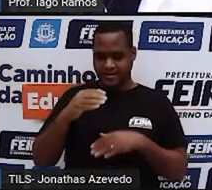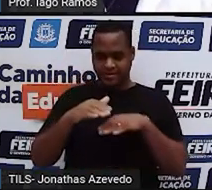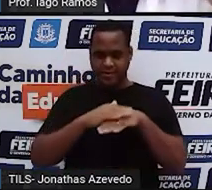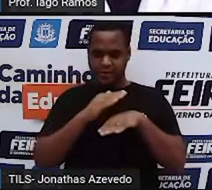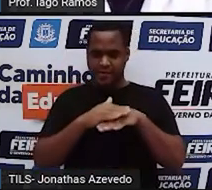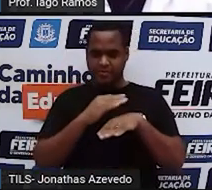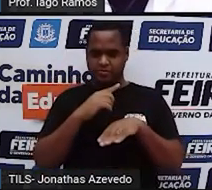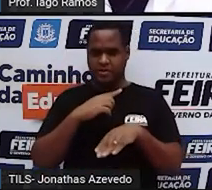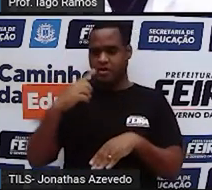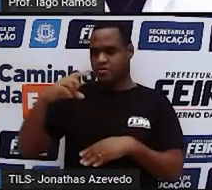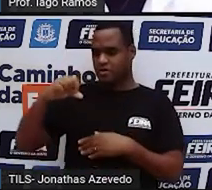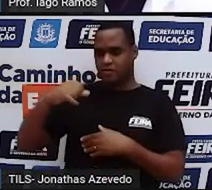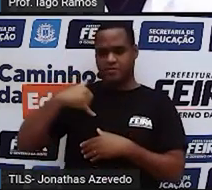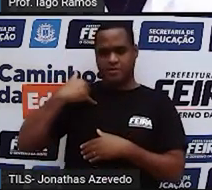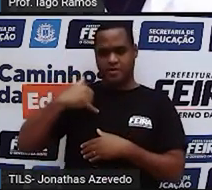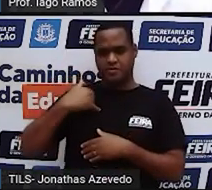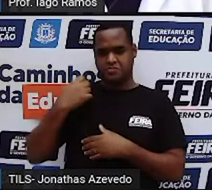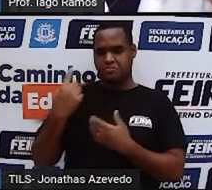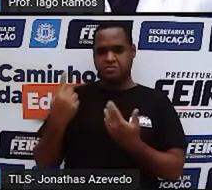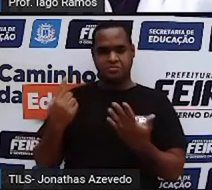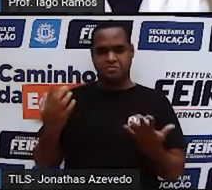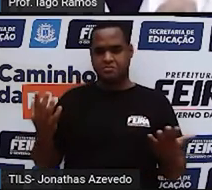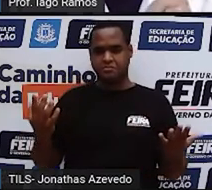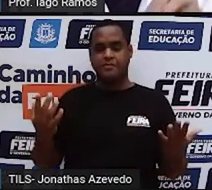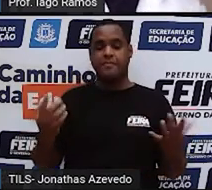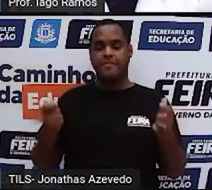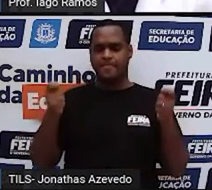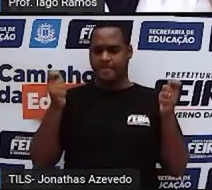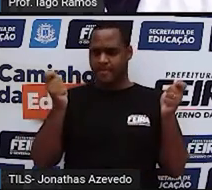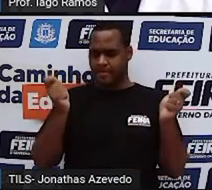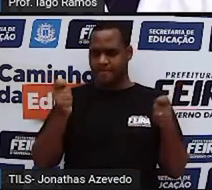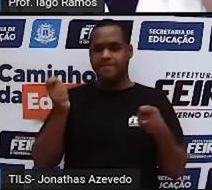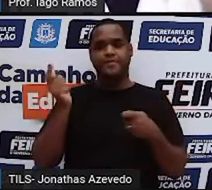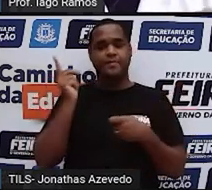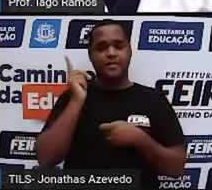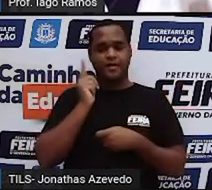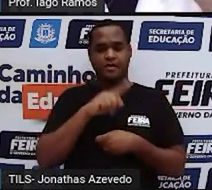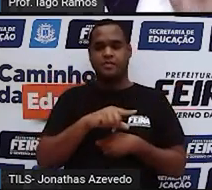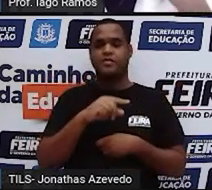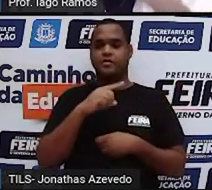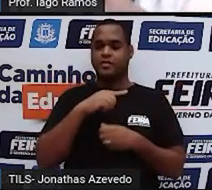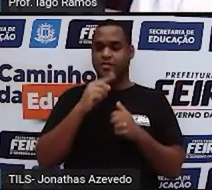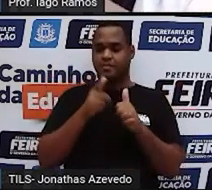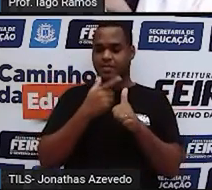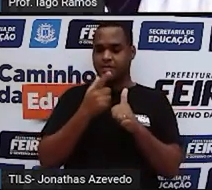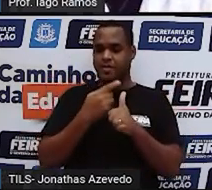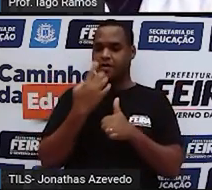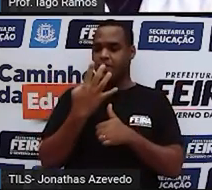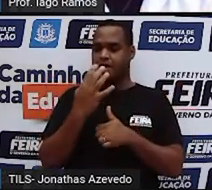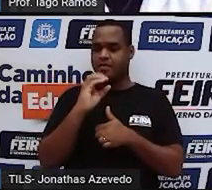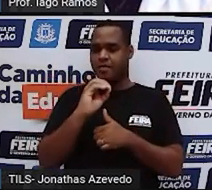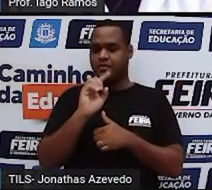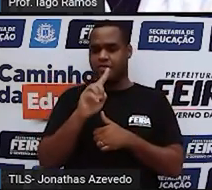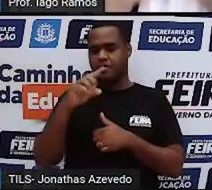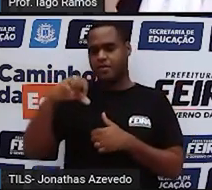tem 19 anos, vai aparecer o número 40.019.